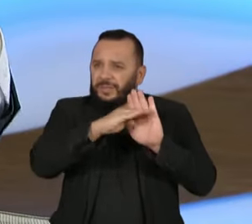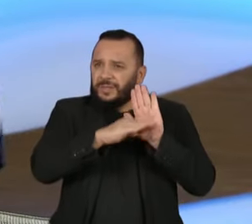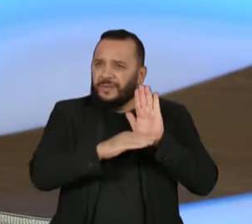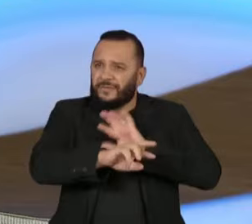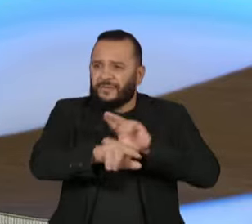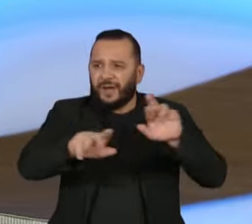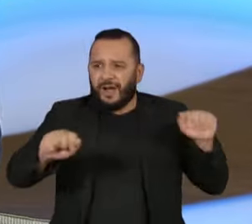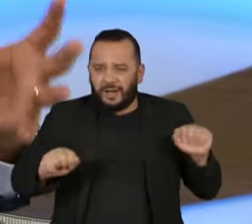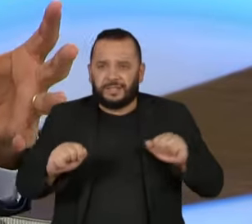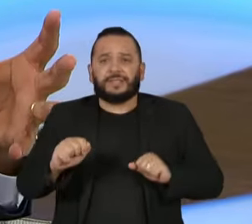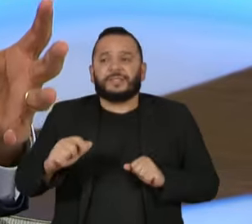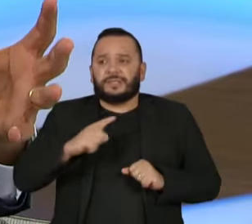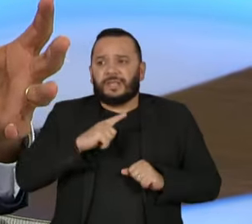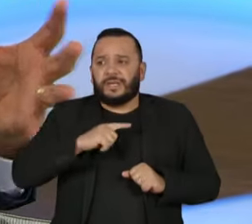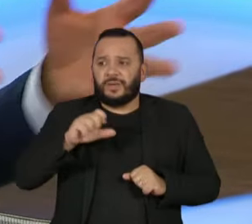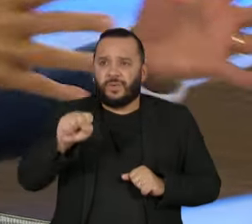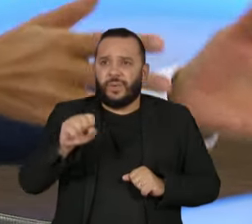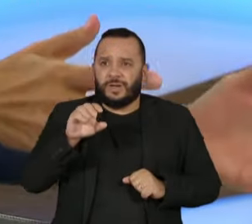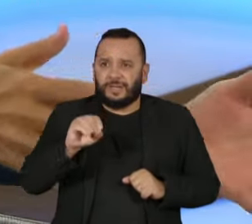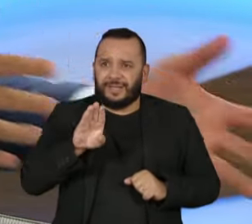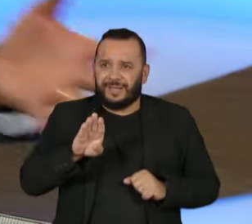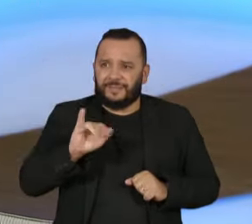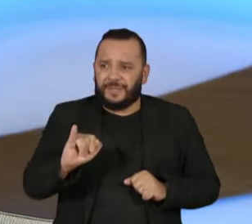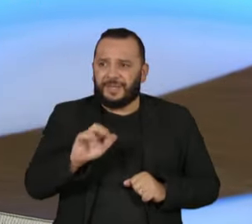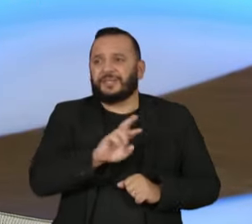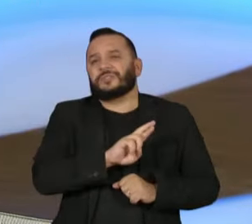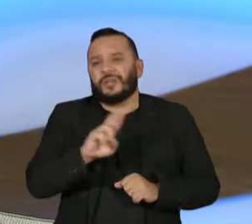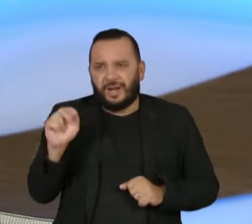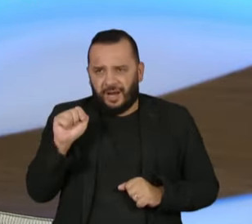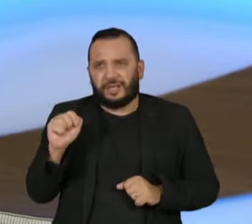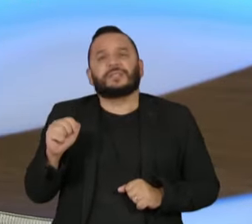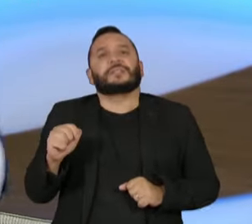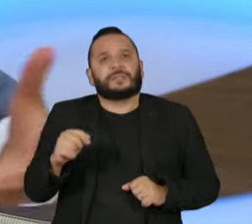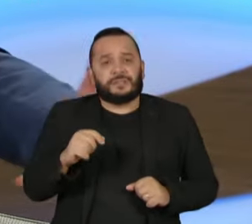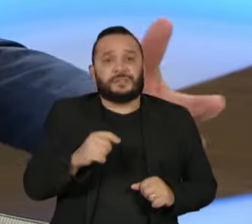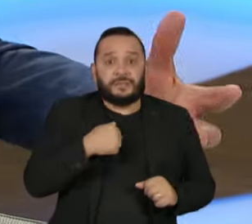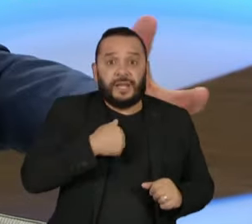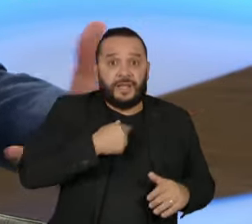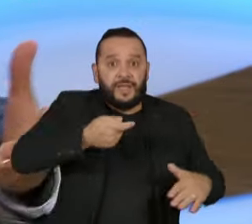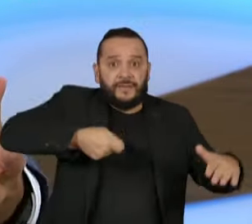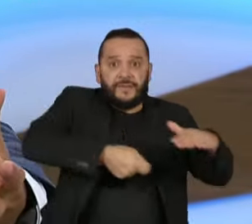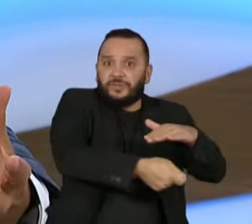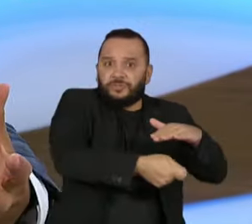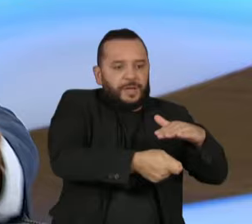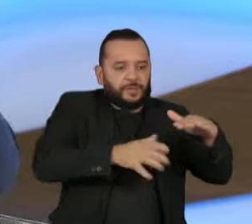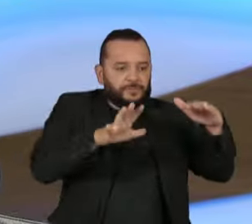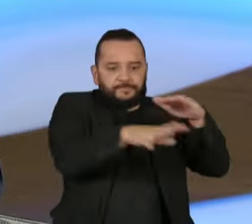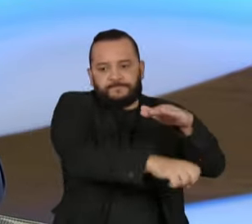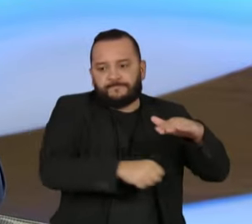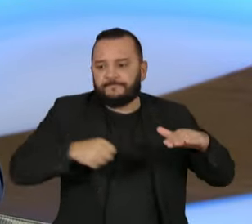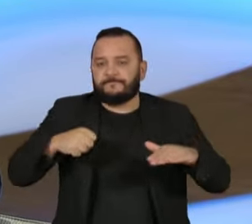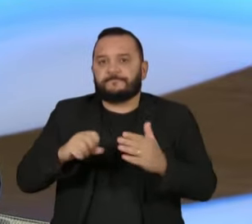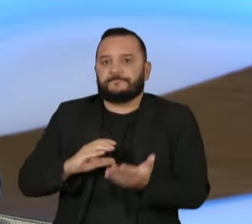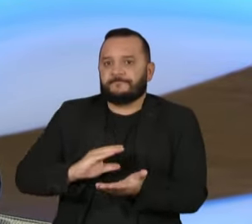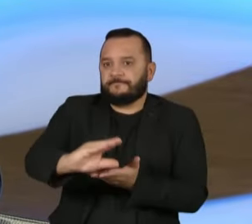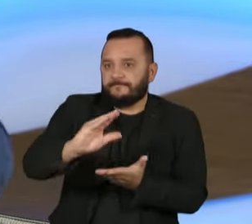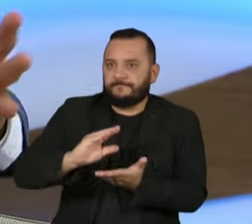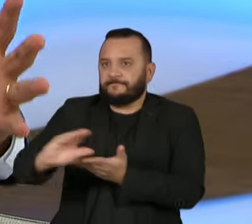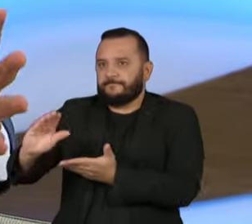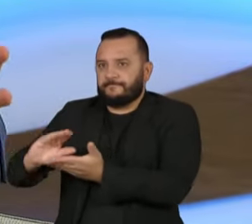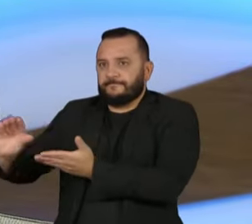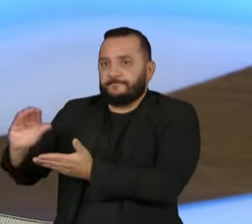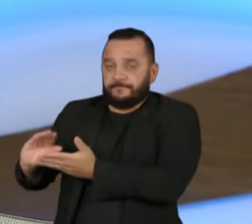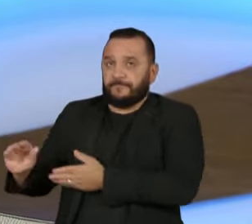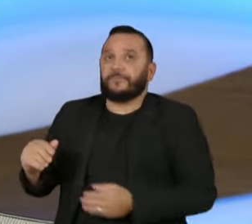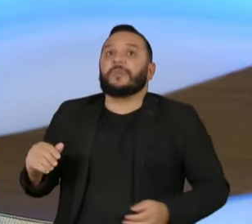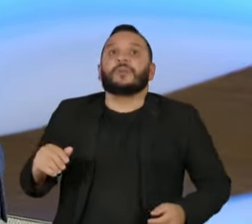época, bilhões de reais que saía dos investimentos para poder suportar essas políticas. Eu